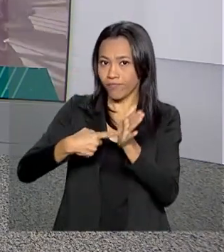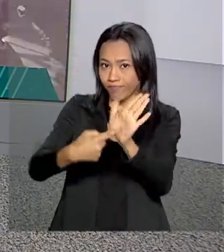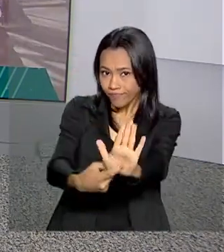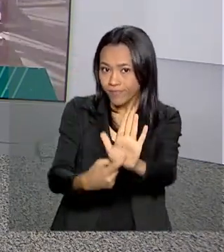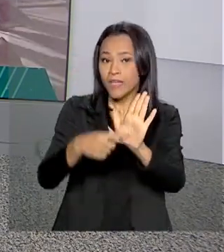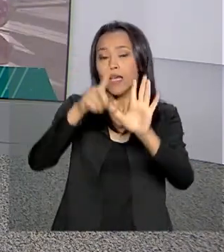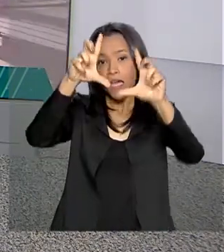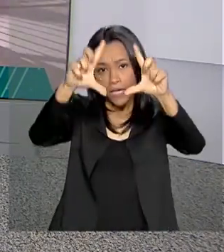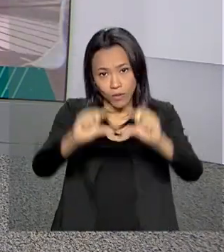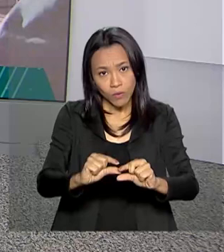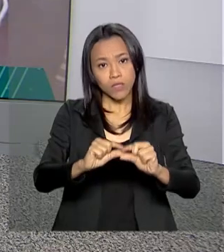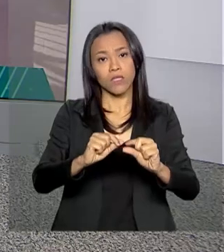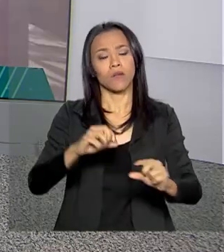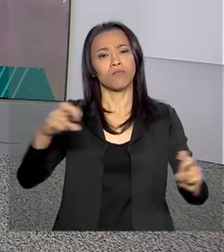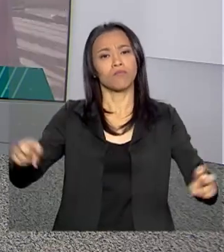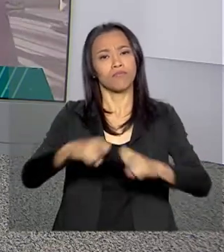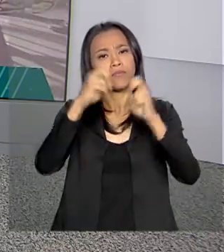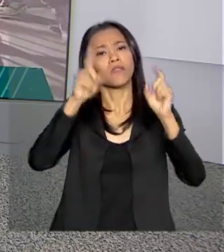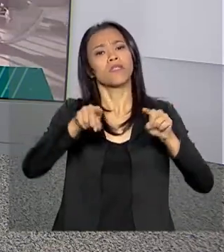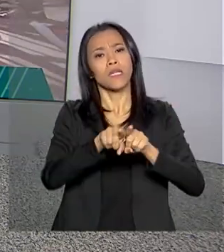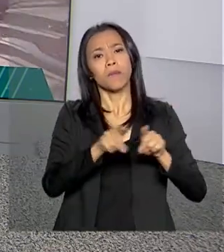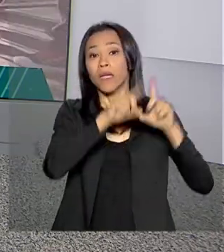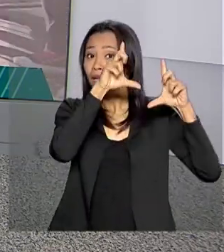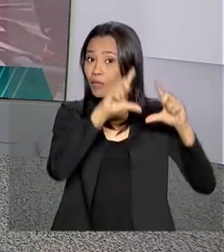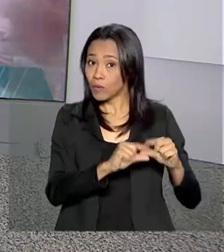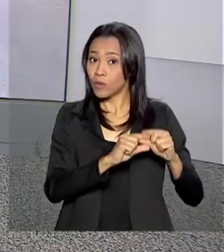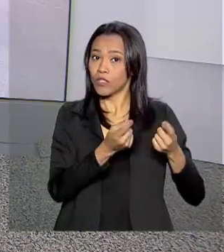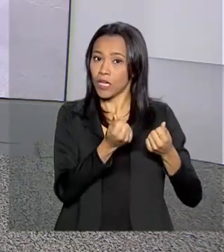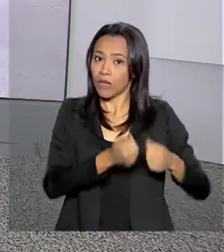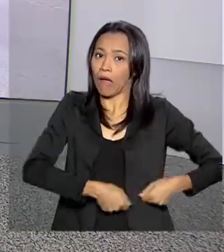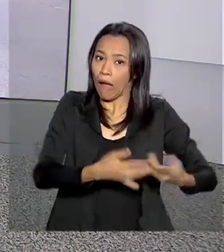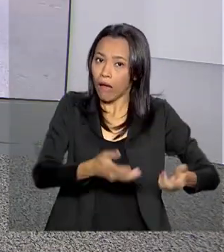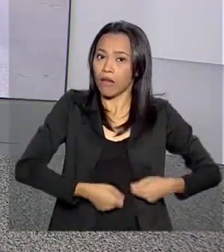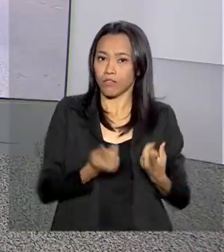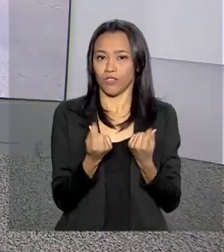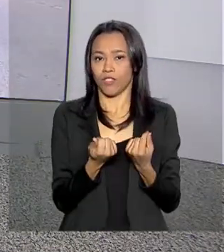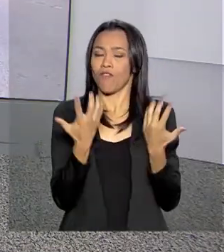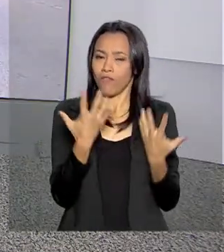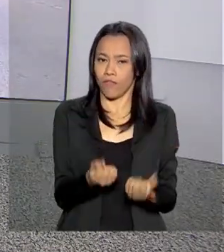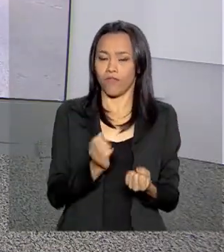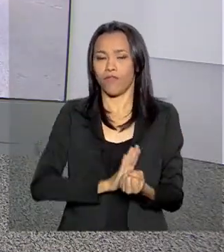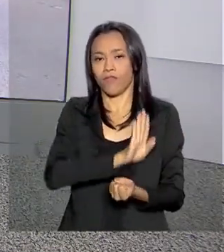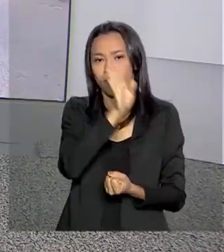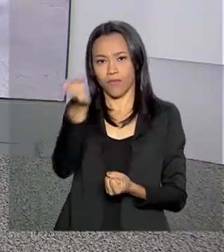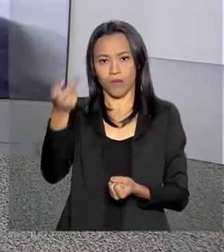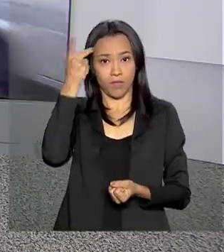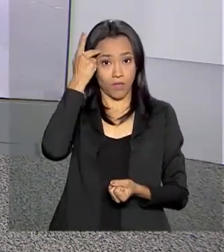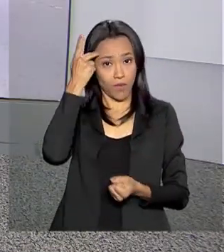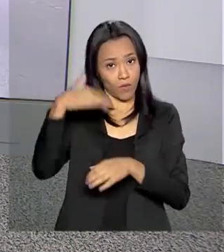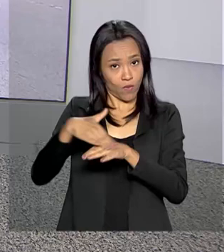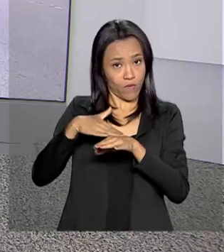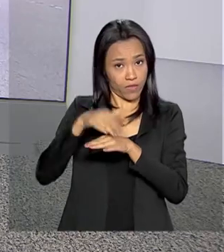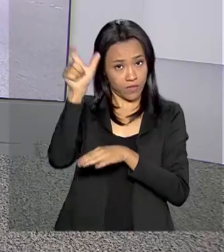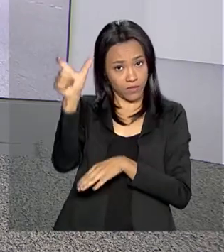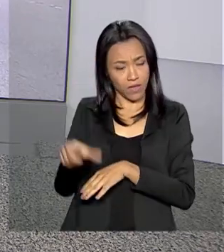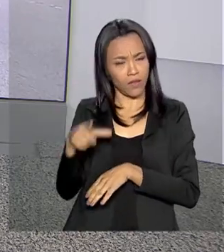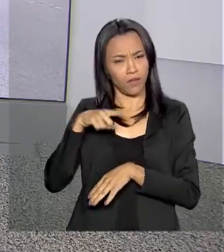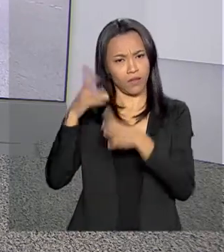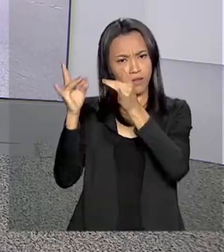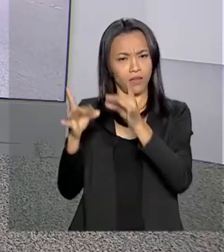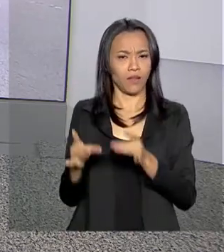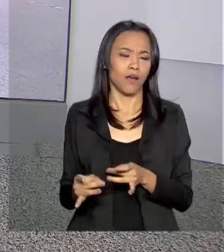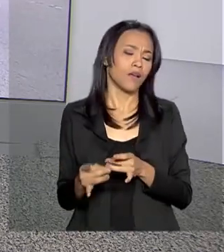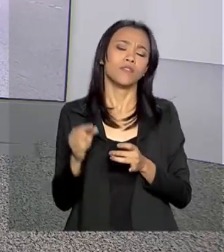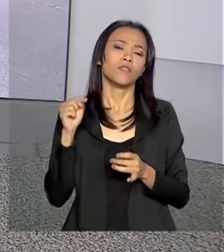acidentes gera, inclusive, economia de recursos. A gente vai agora, então, até São Paulo conversar com o Ricardo Ferraz, nosso repórter, que tem outros detalhes